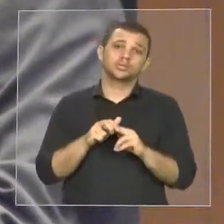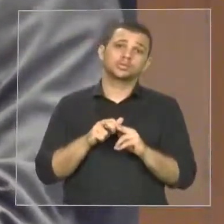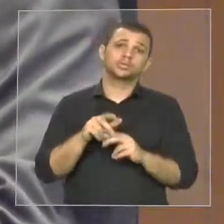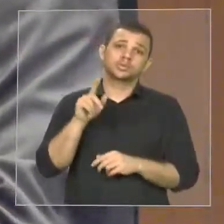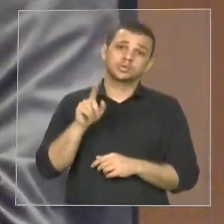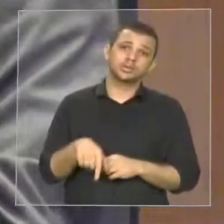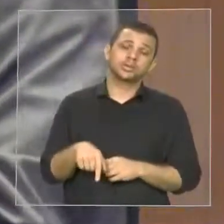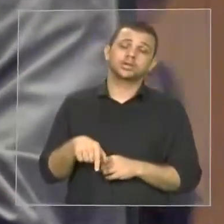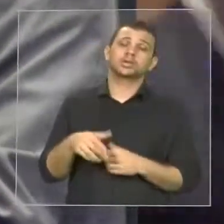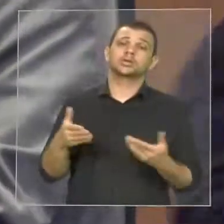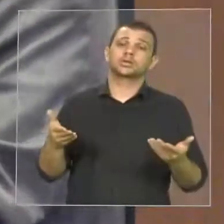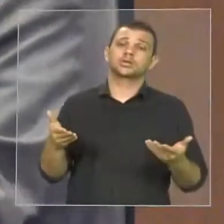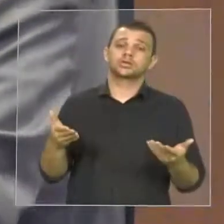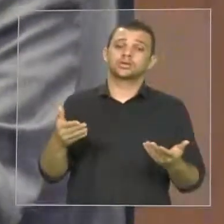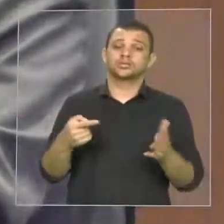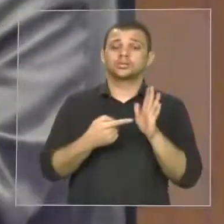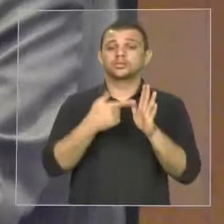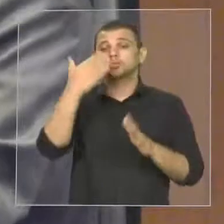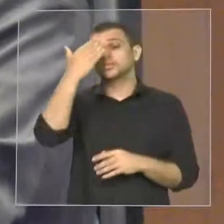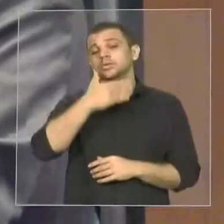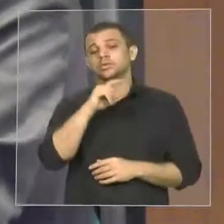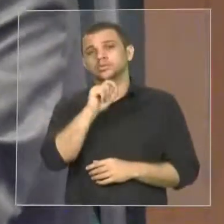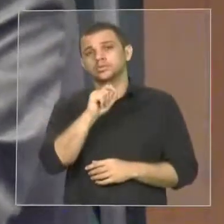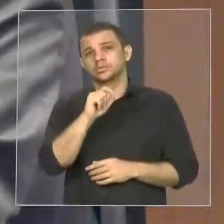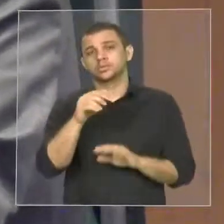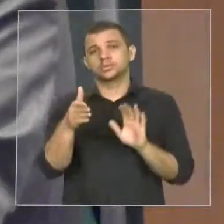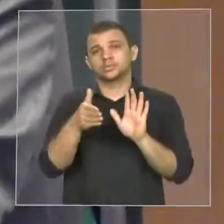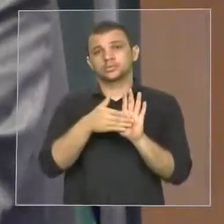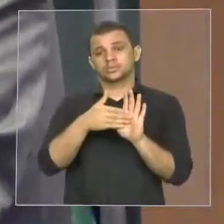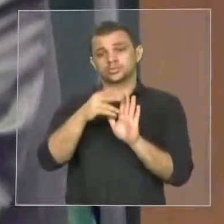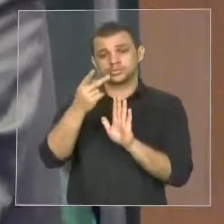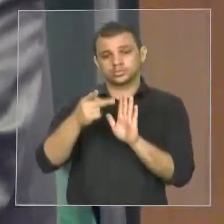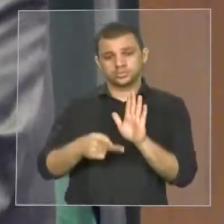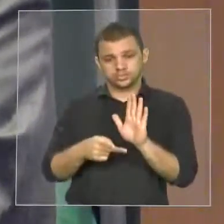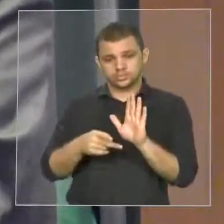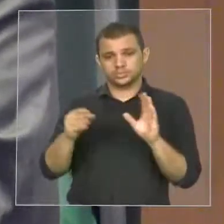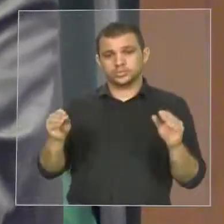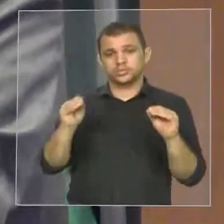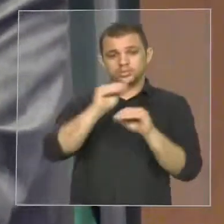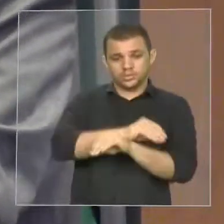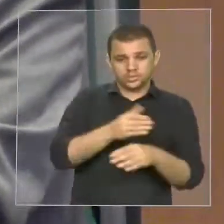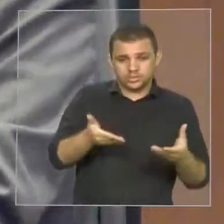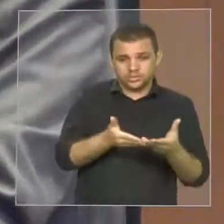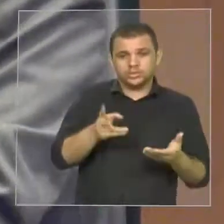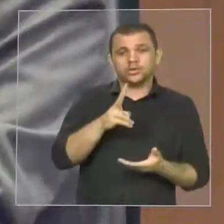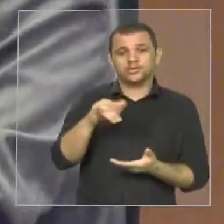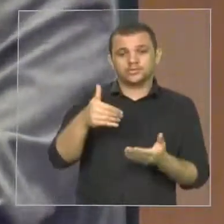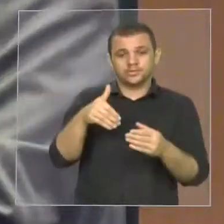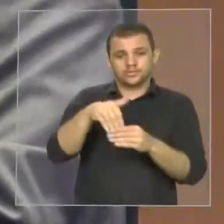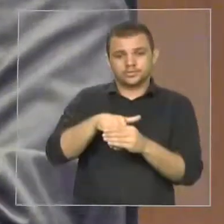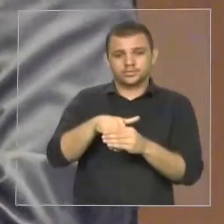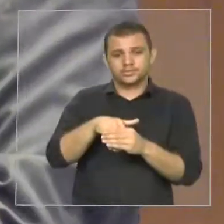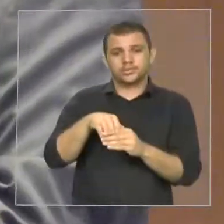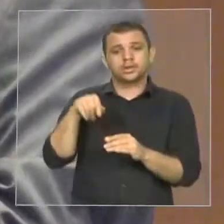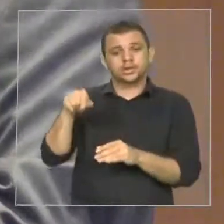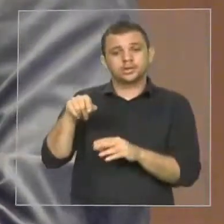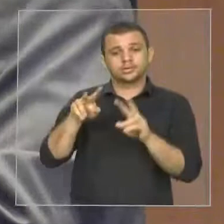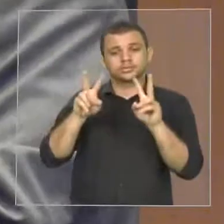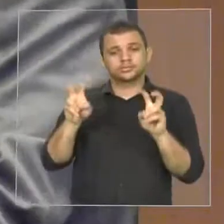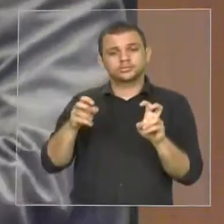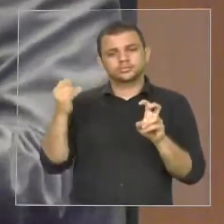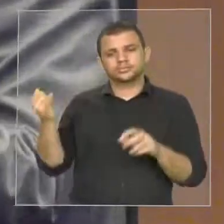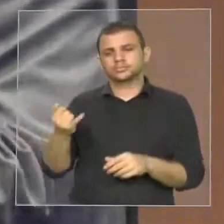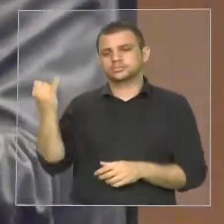inversão de pauta e o regime de urgência. Trata de um tema caríssimo aos funcionários públicos. Diz